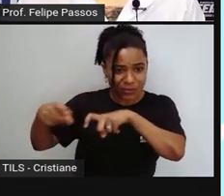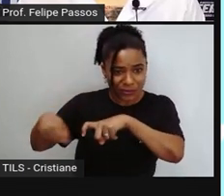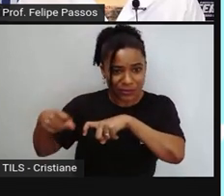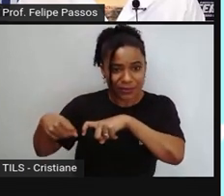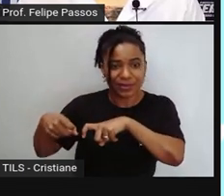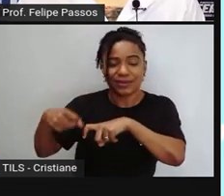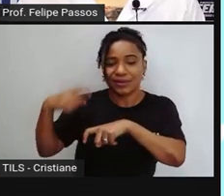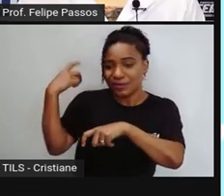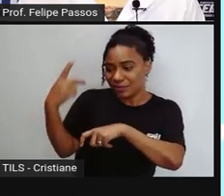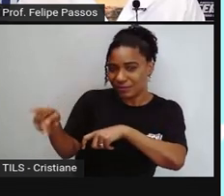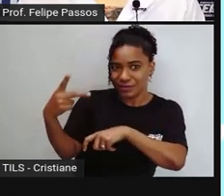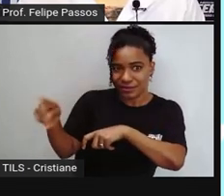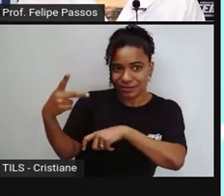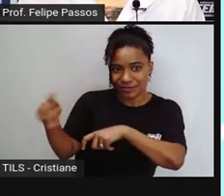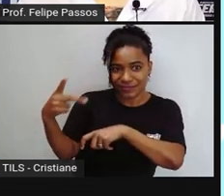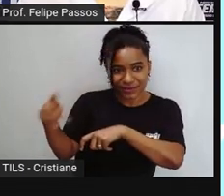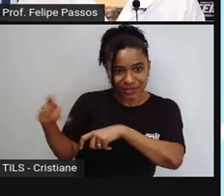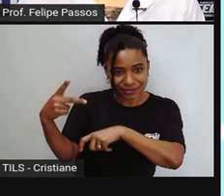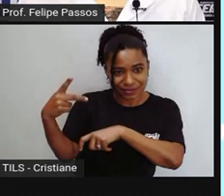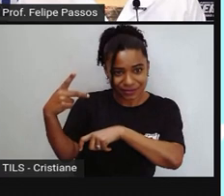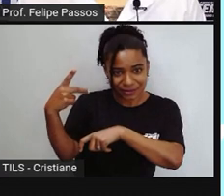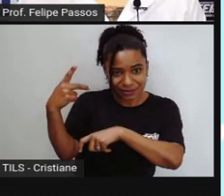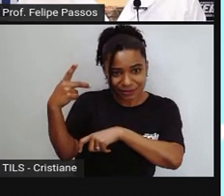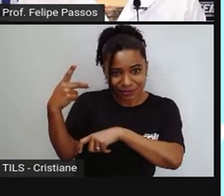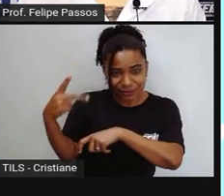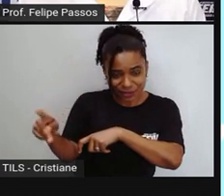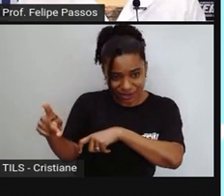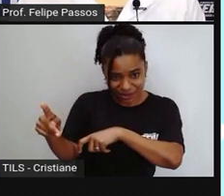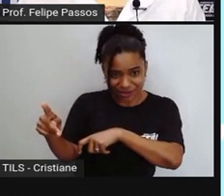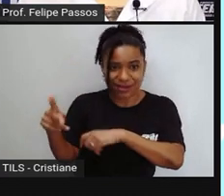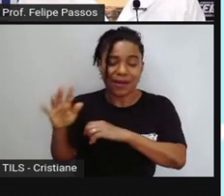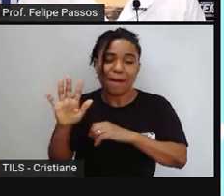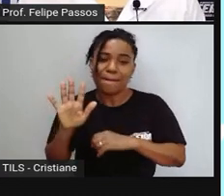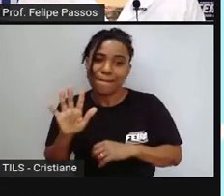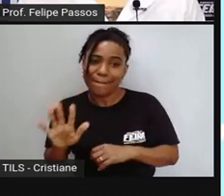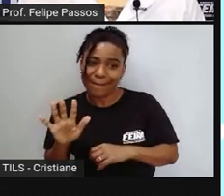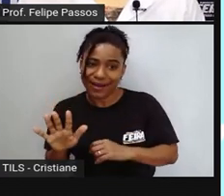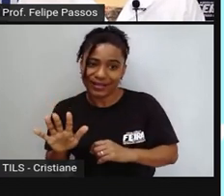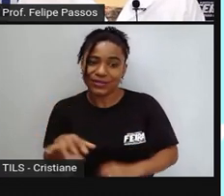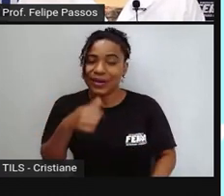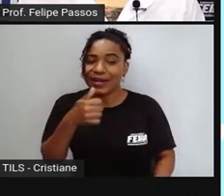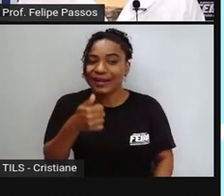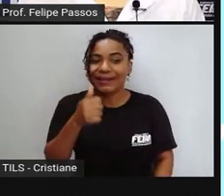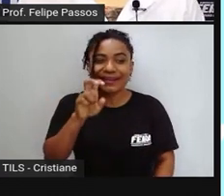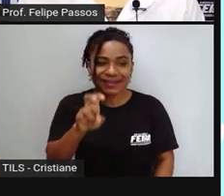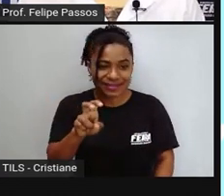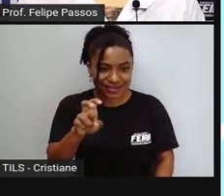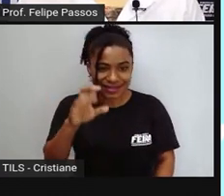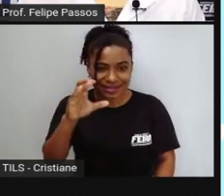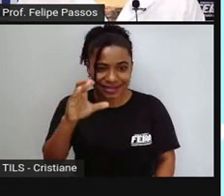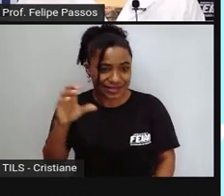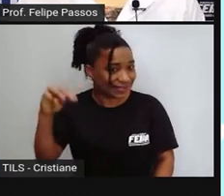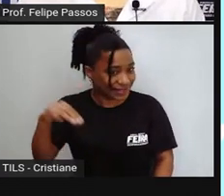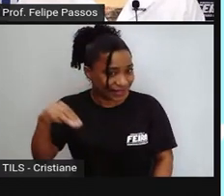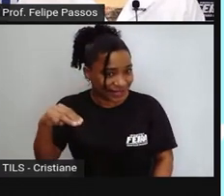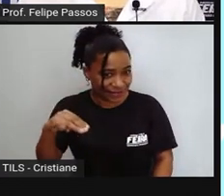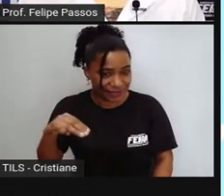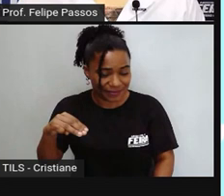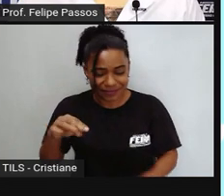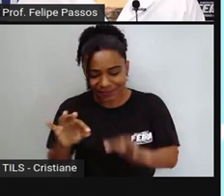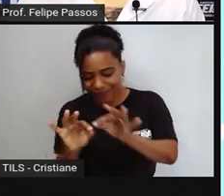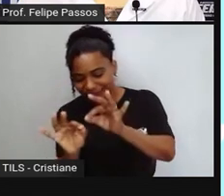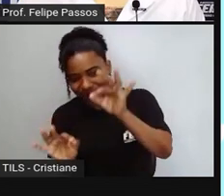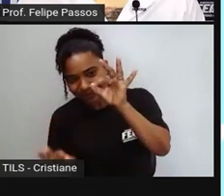apenas 15 centímetros do solo. Se no seu sítio, na sua fazenda,